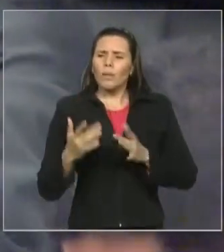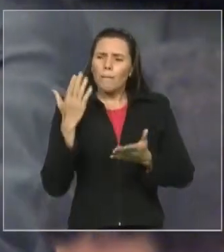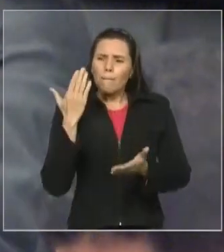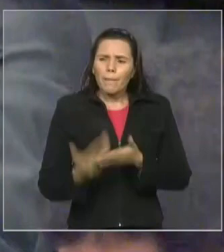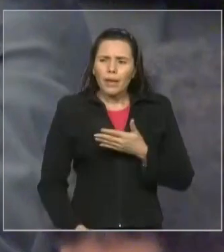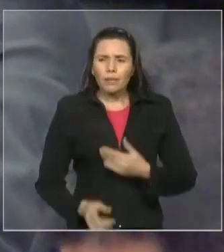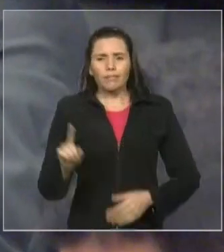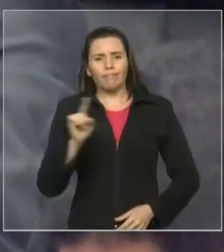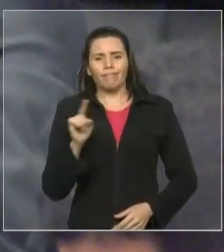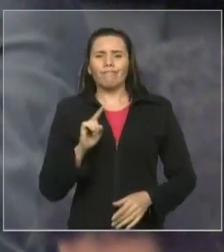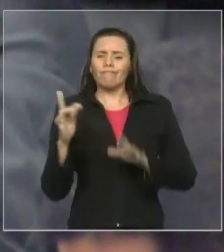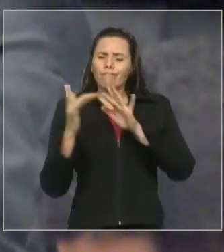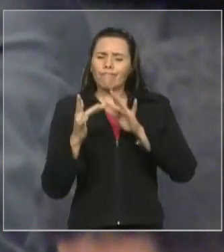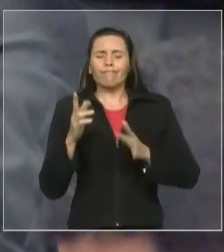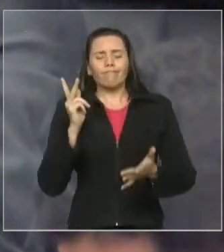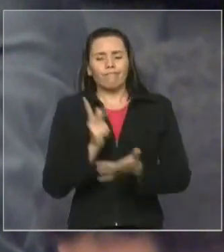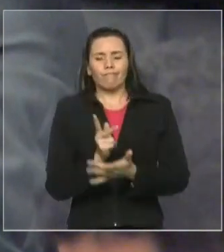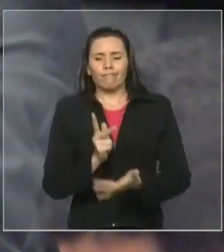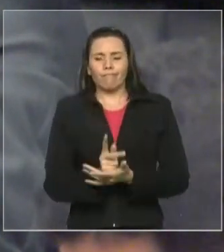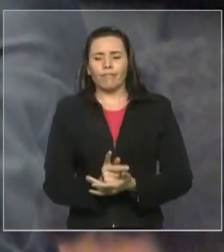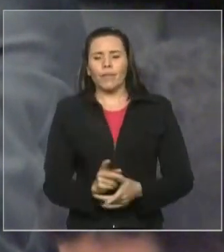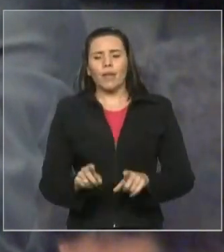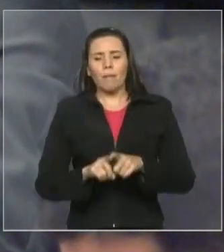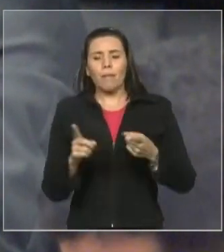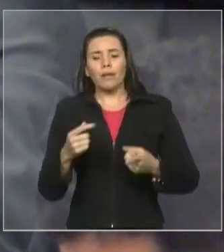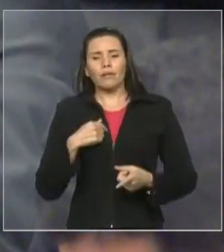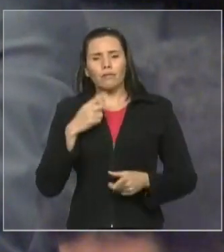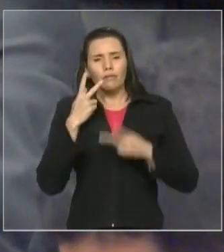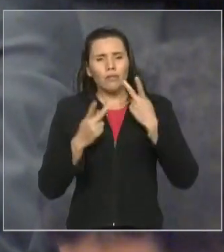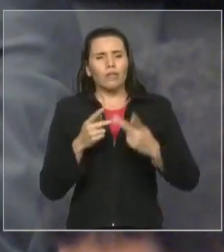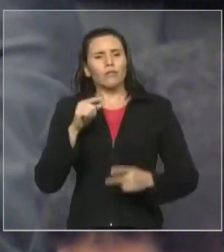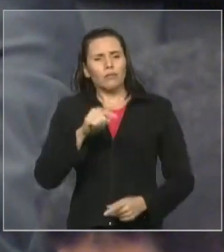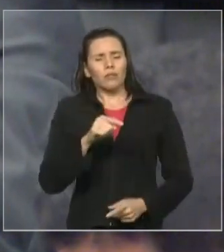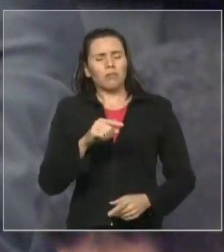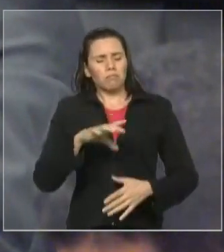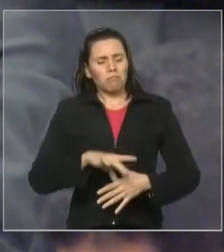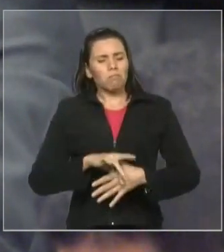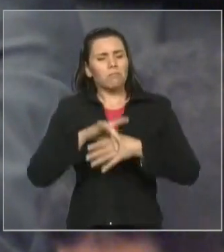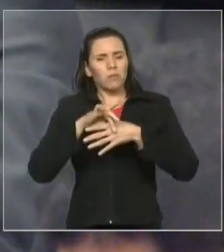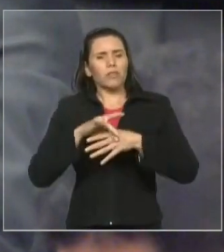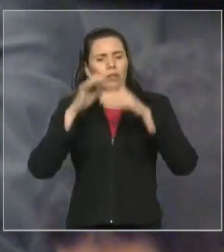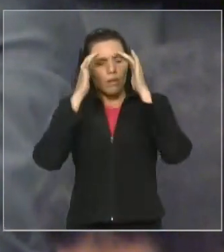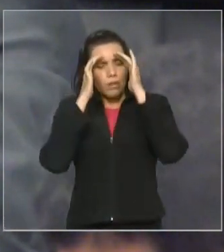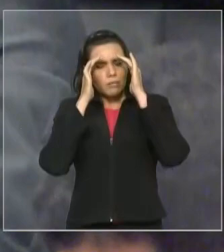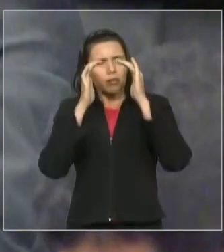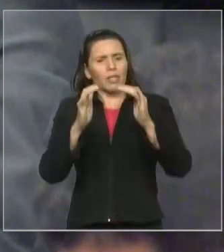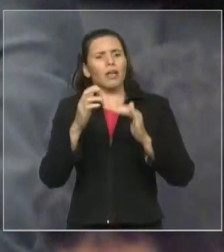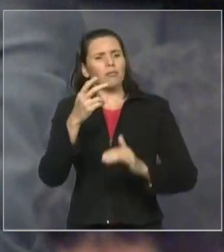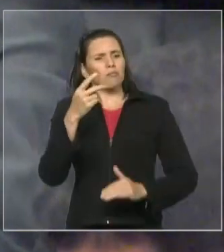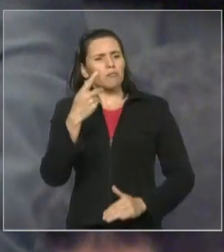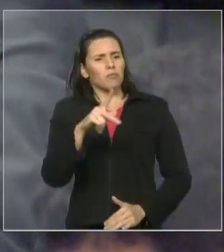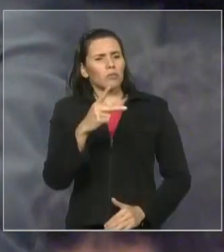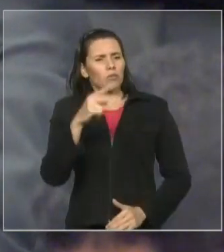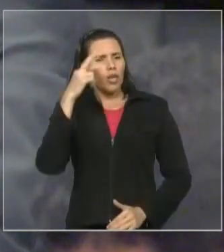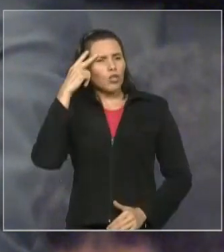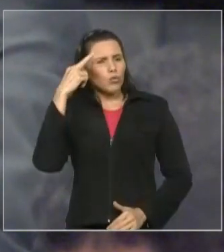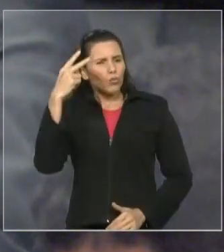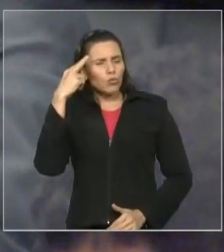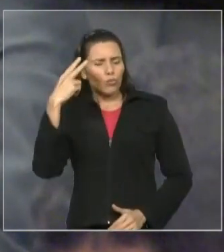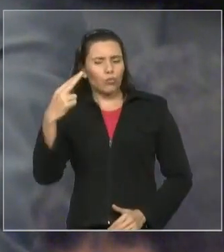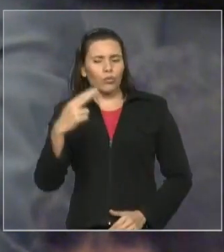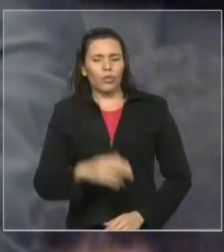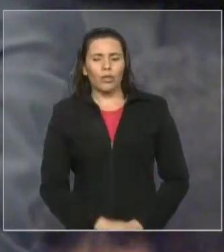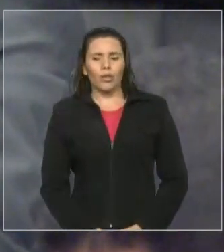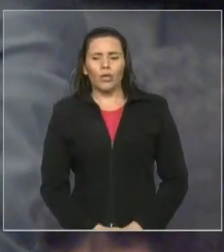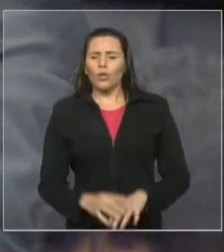vencedora, a trajetória de um líder respeitado por todos, seja da situação, seja da oposição, todos